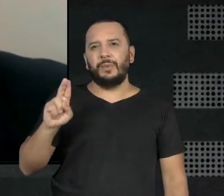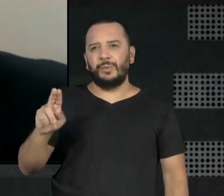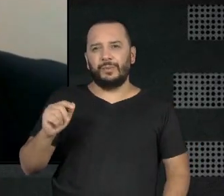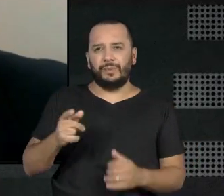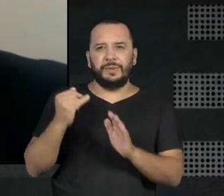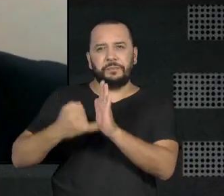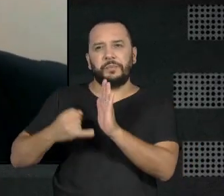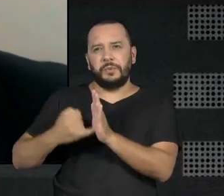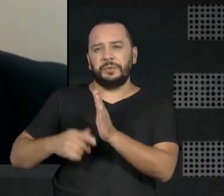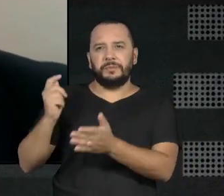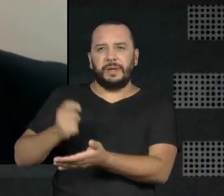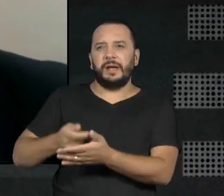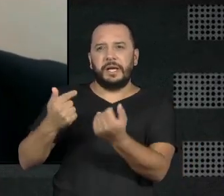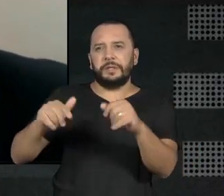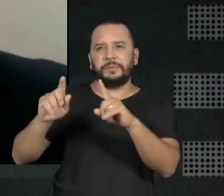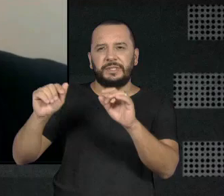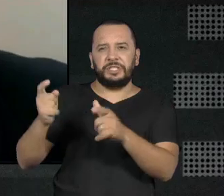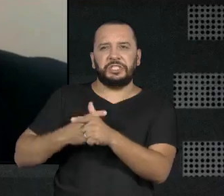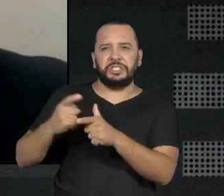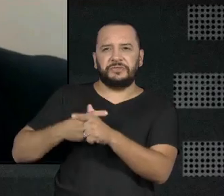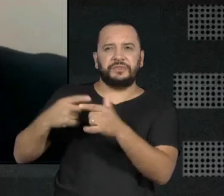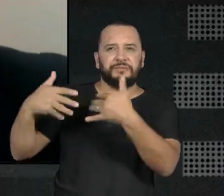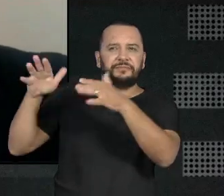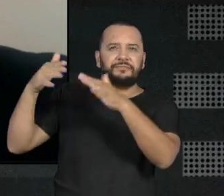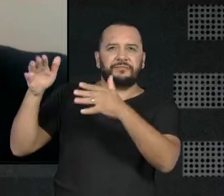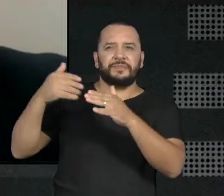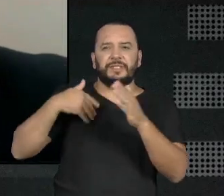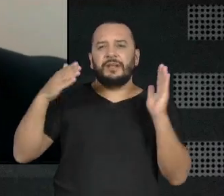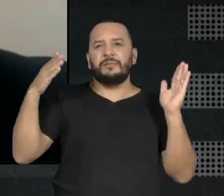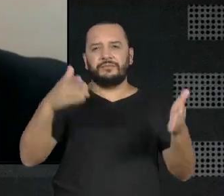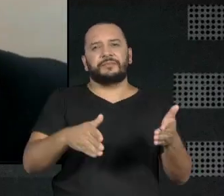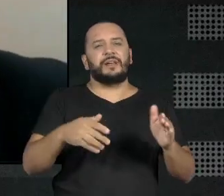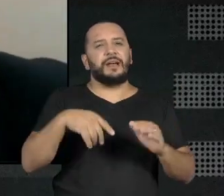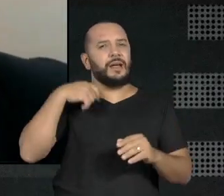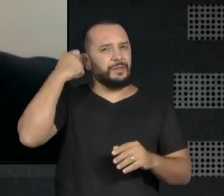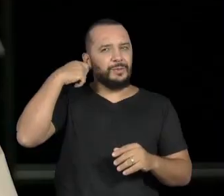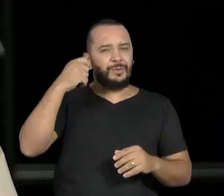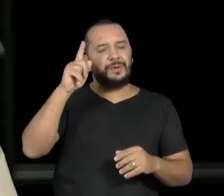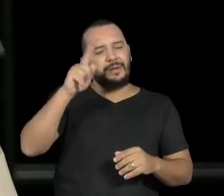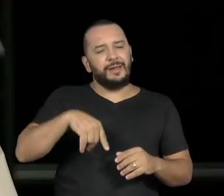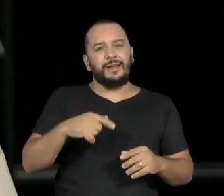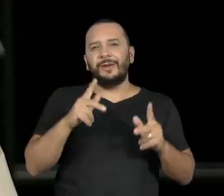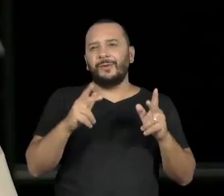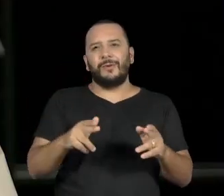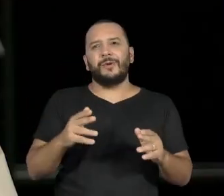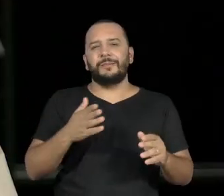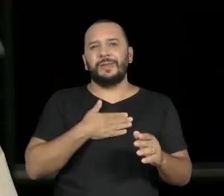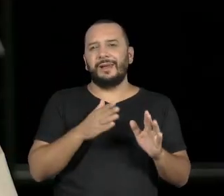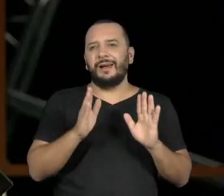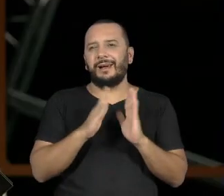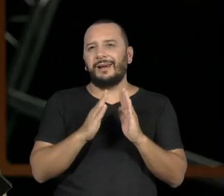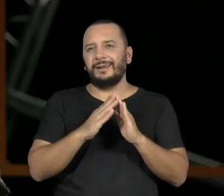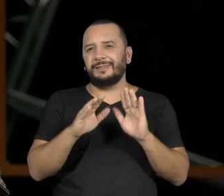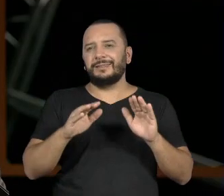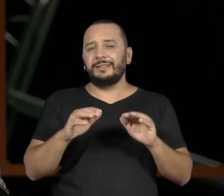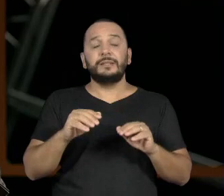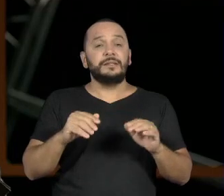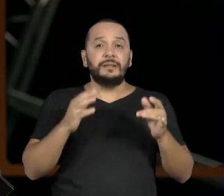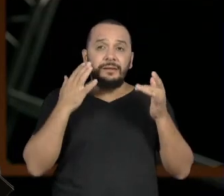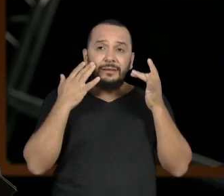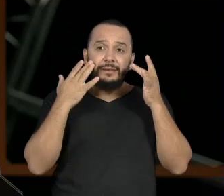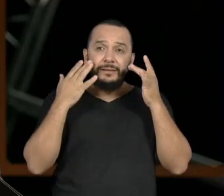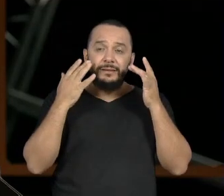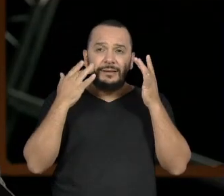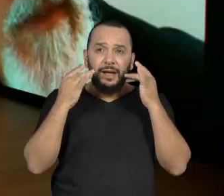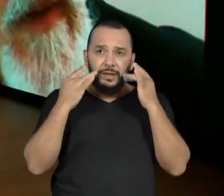laudêmio, com contas, com nada. ali nós somos, é a nossa casa mesmo. Televisão é diferente, você pode fazer várias vezes,